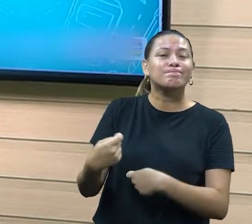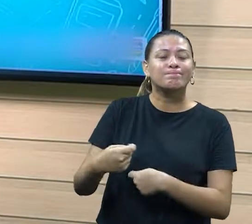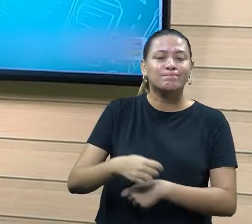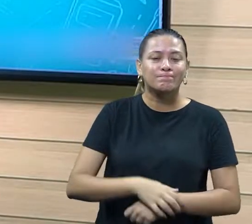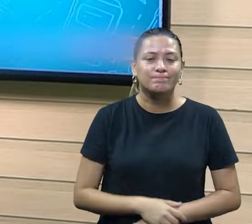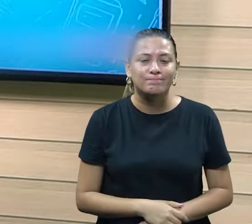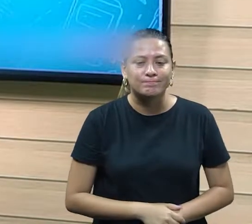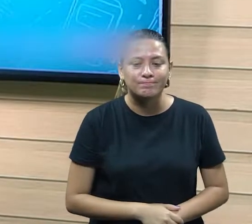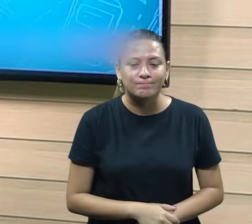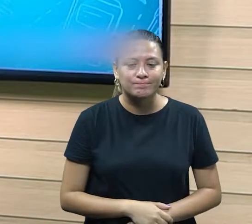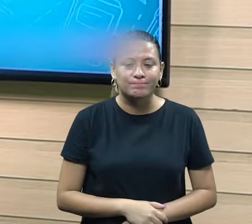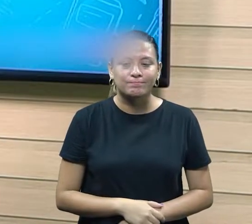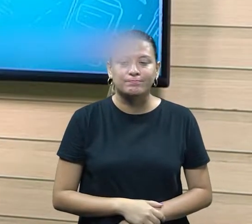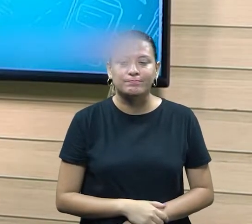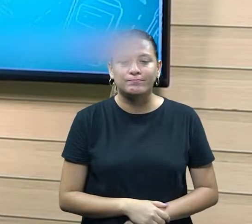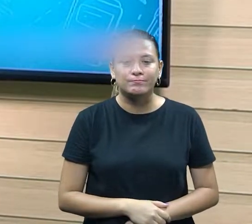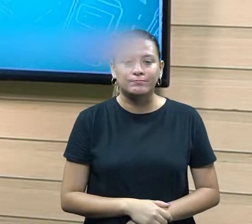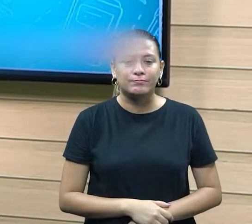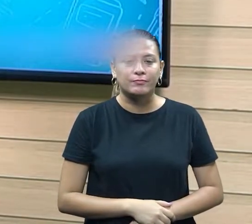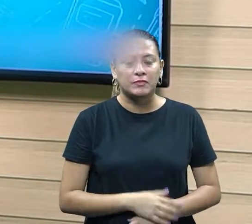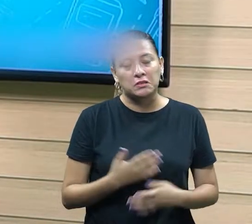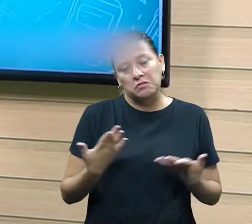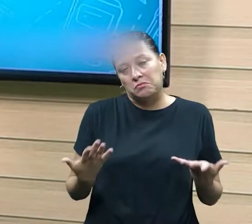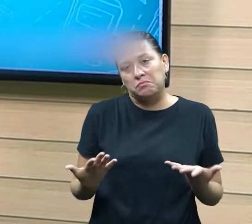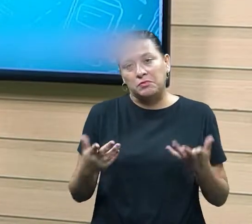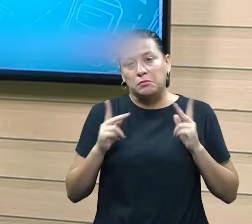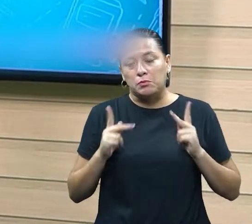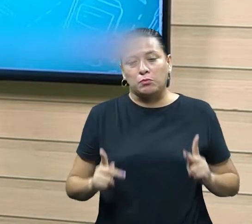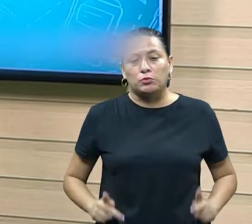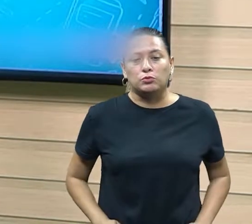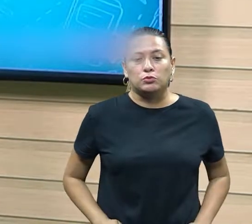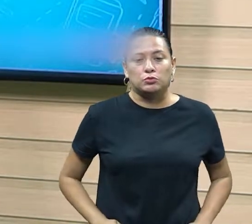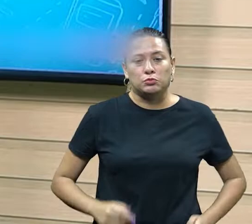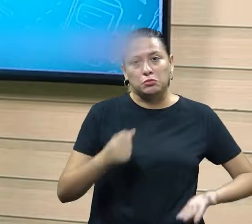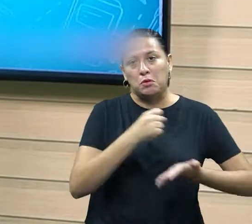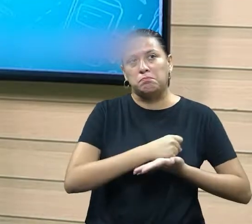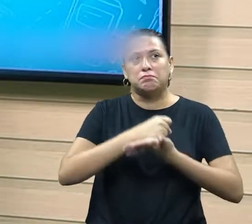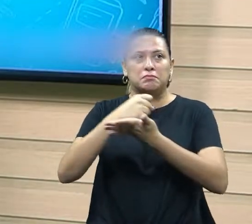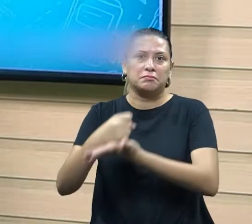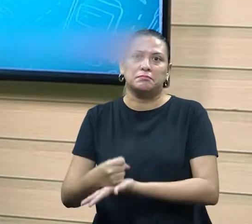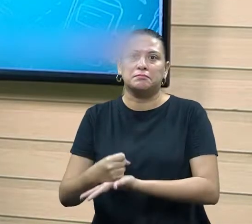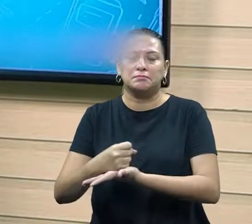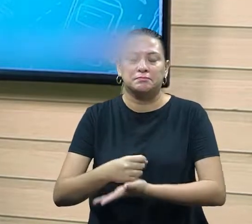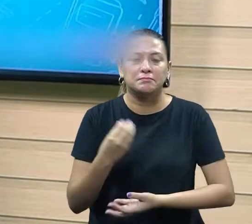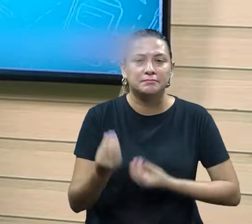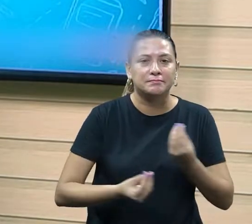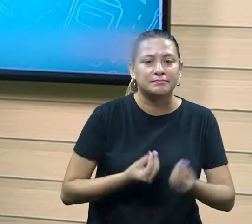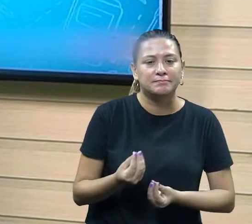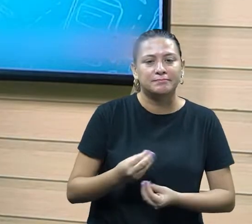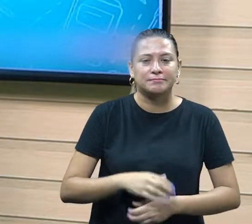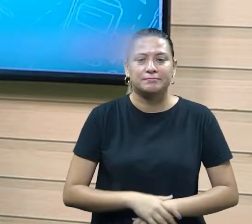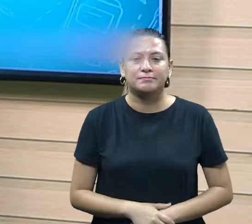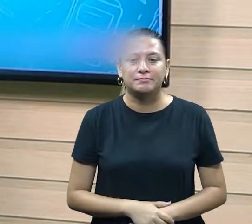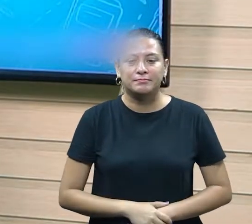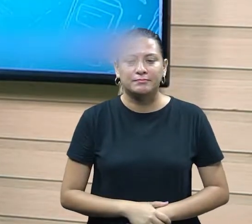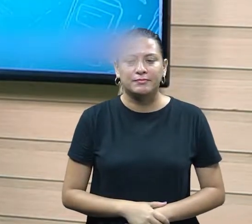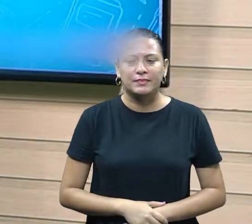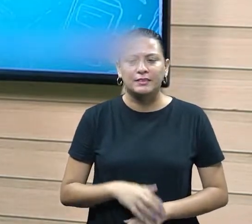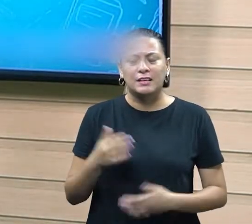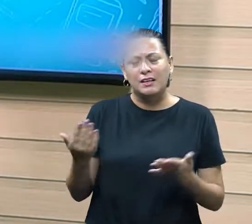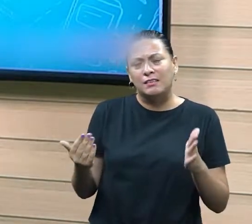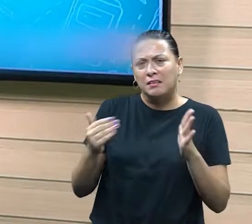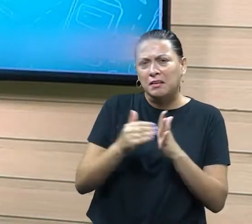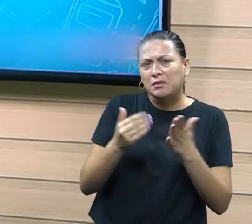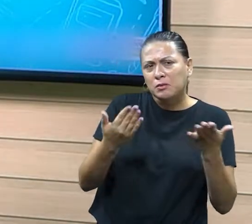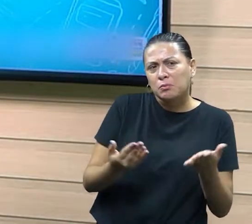eu estou sendo aqui, nesse momento, estou aqui me comportando como... meu estilo aqui é muito apoiador, mas e aí, será